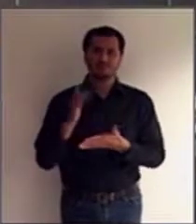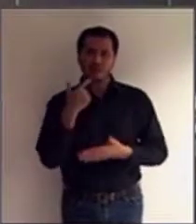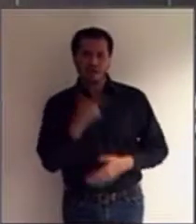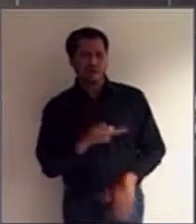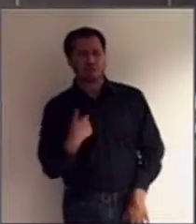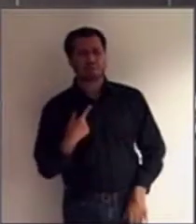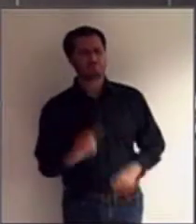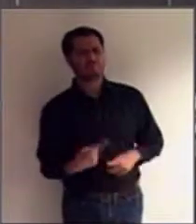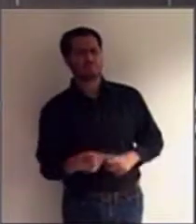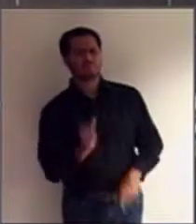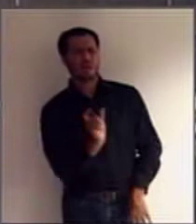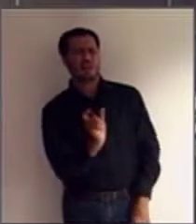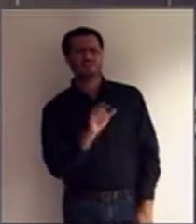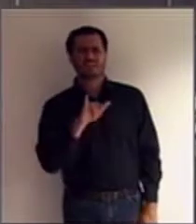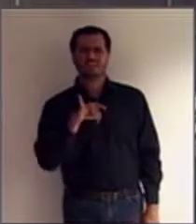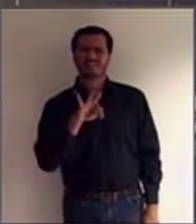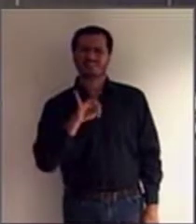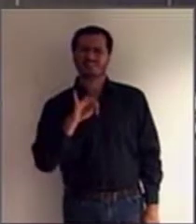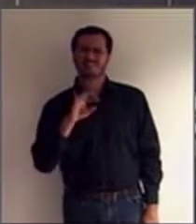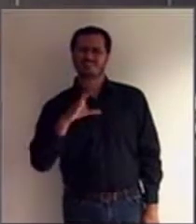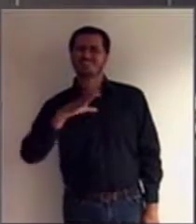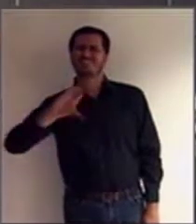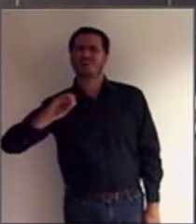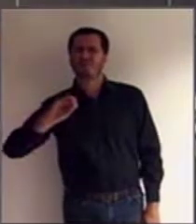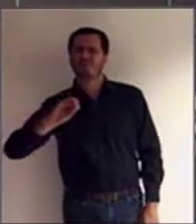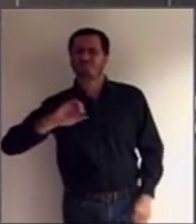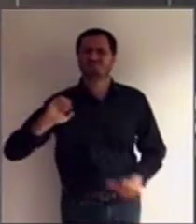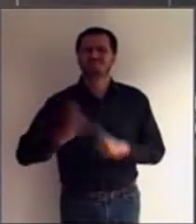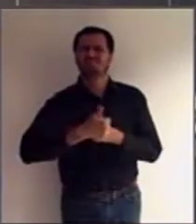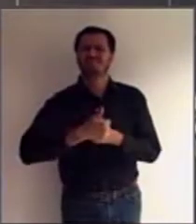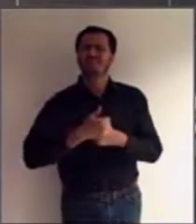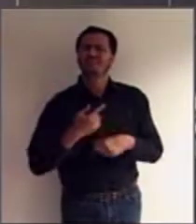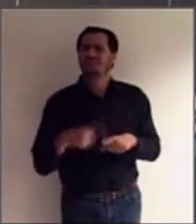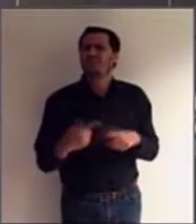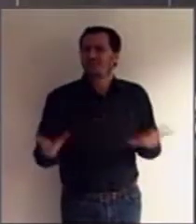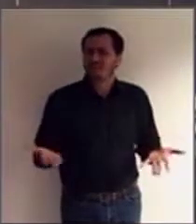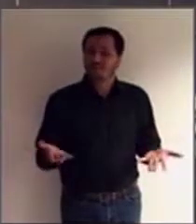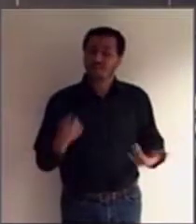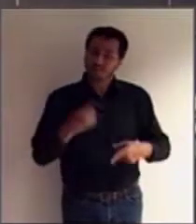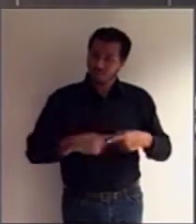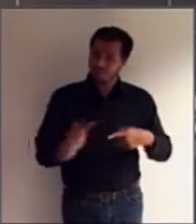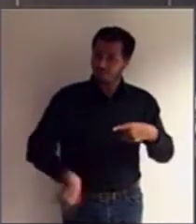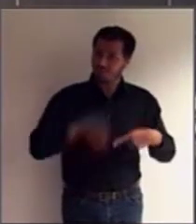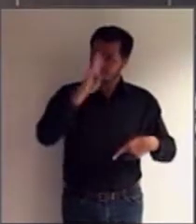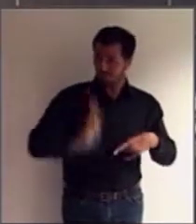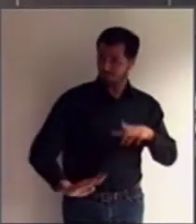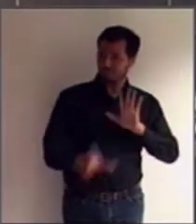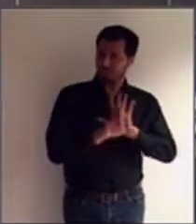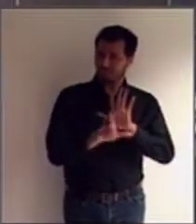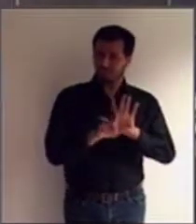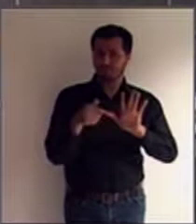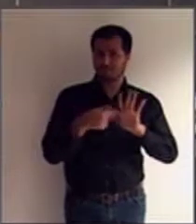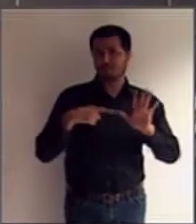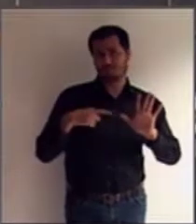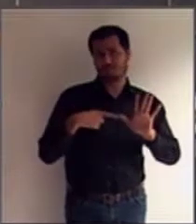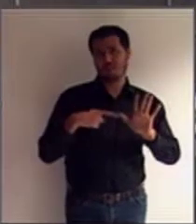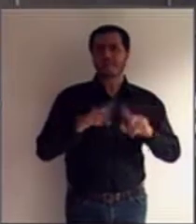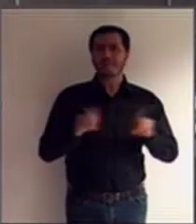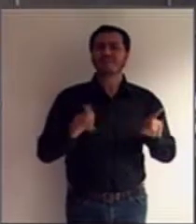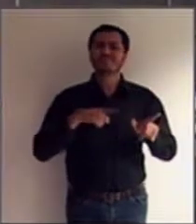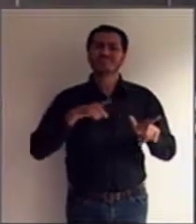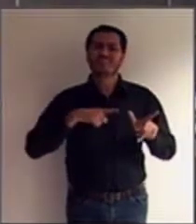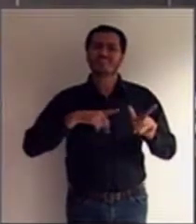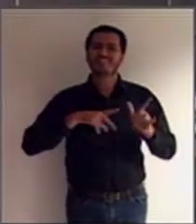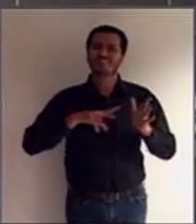Por que interdição? O nome ainda é esse, pela legislação brasileira, mas esse nome já tem um sinônimo, que é